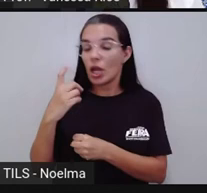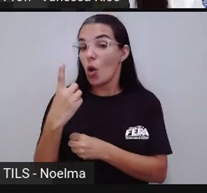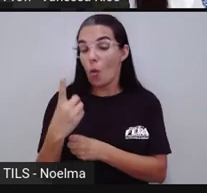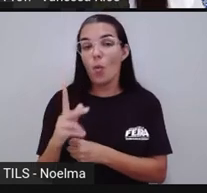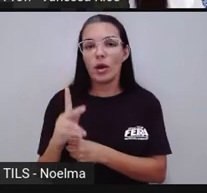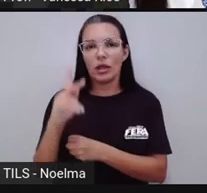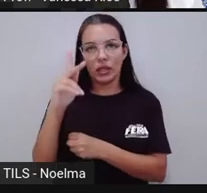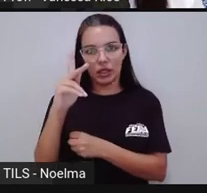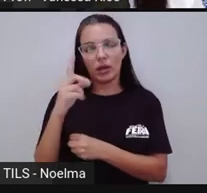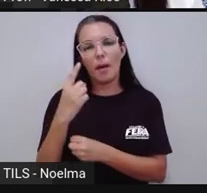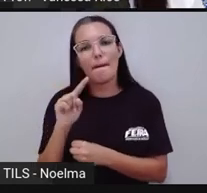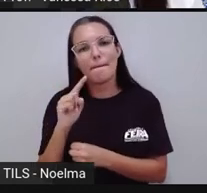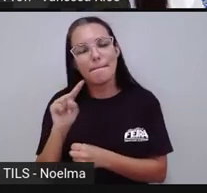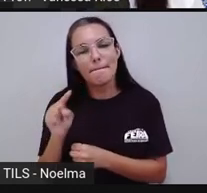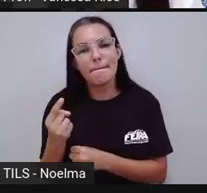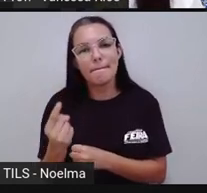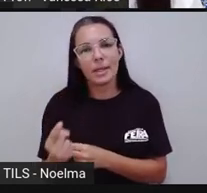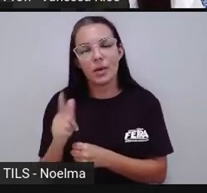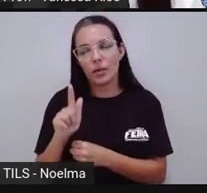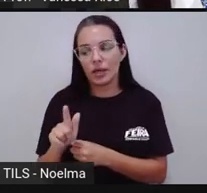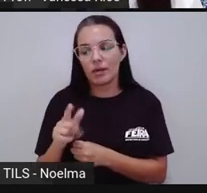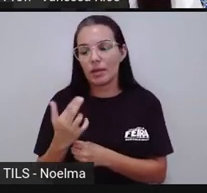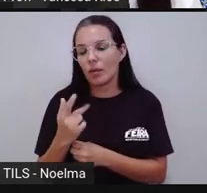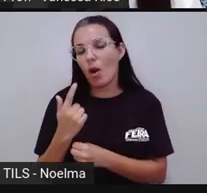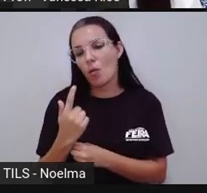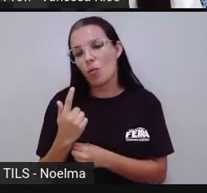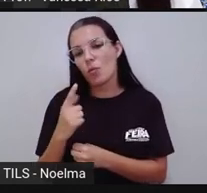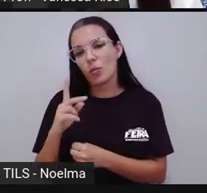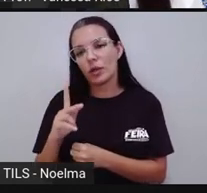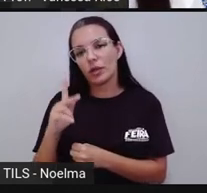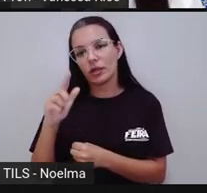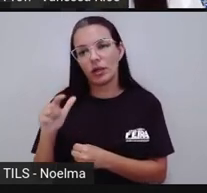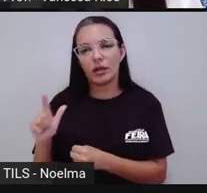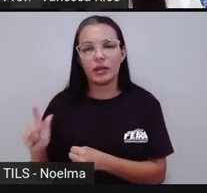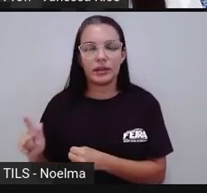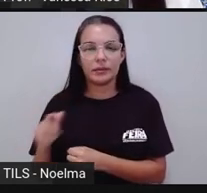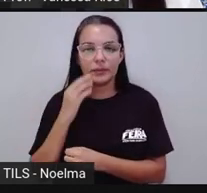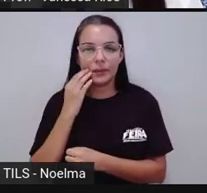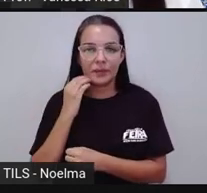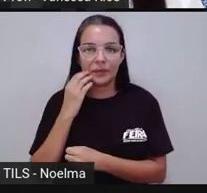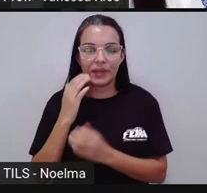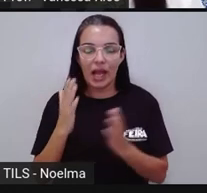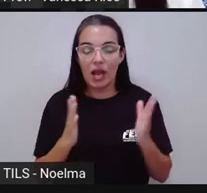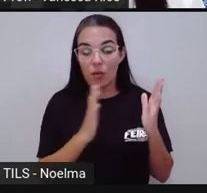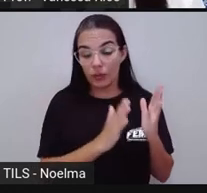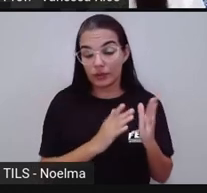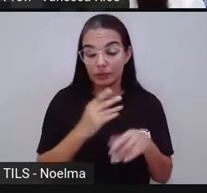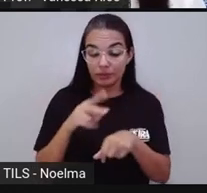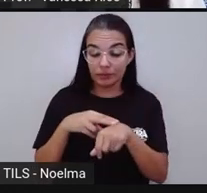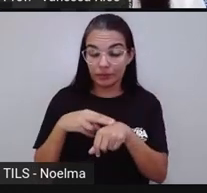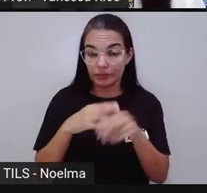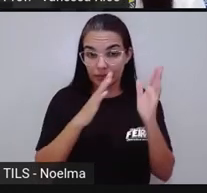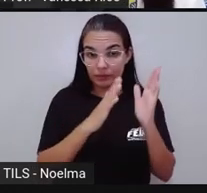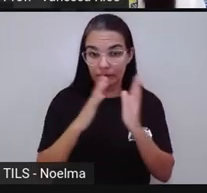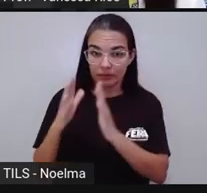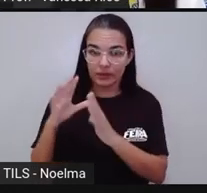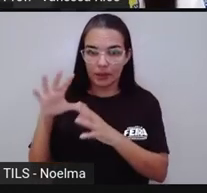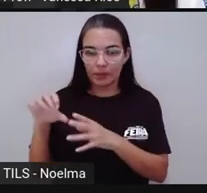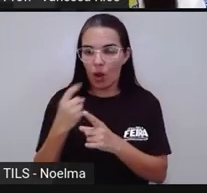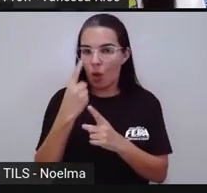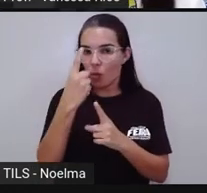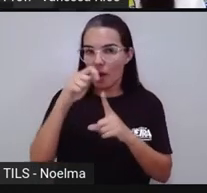valor de 1.000 gramas, que é igual a quilograma. Já na prateleira verde, eu peguei aqui uma